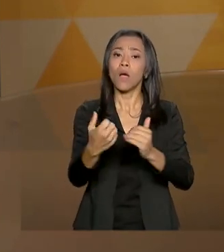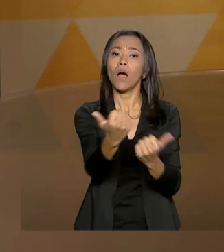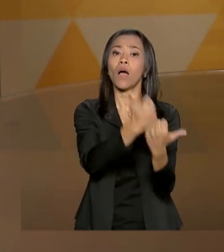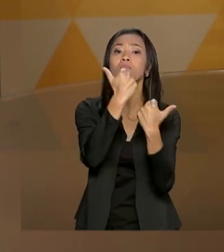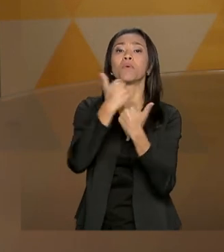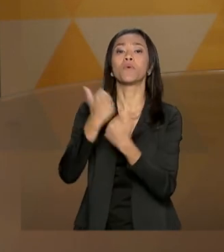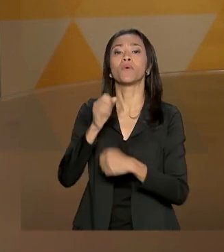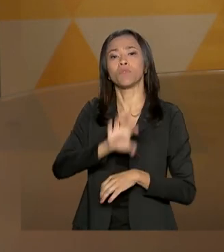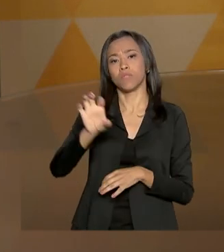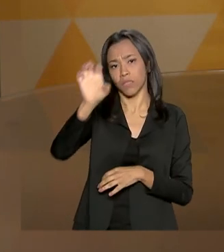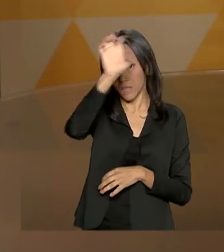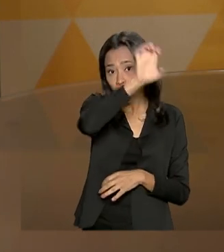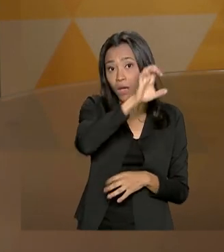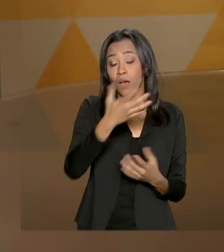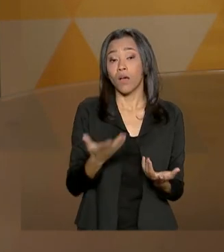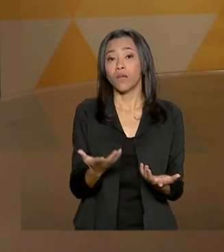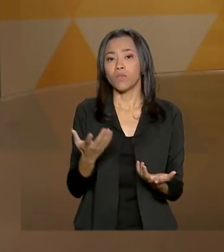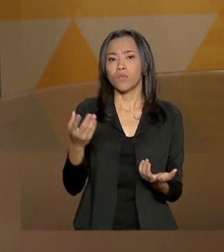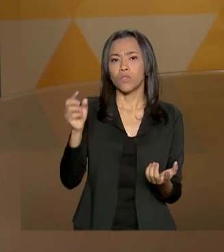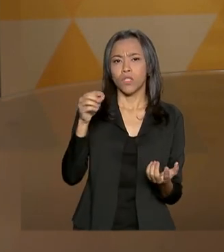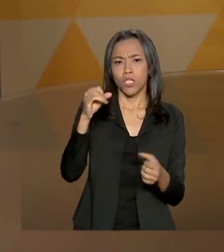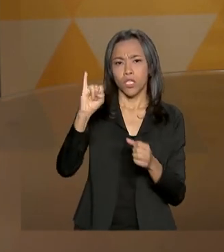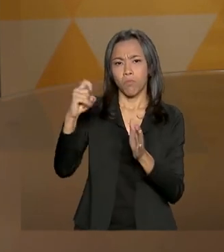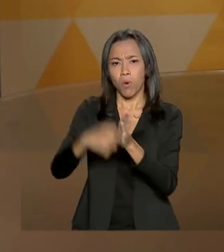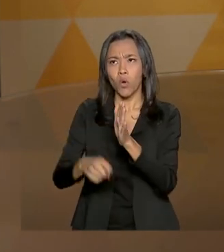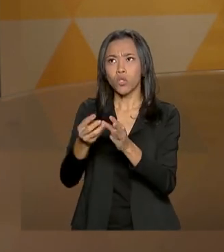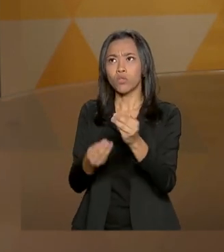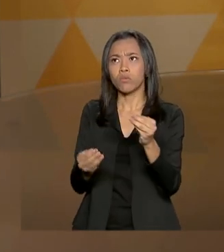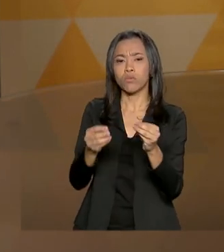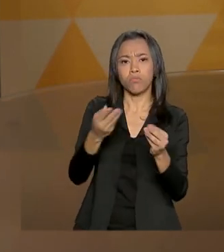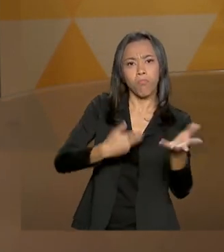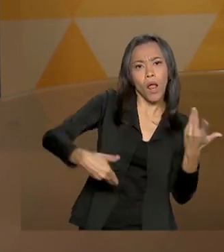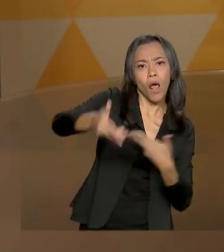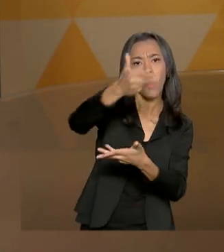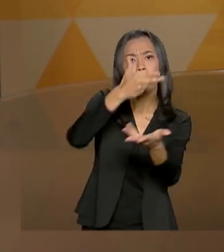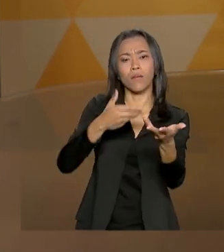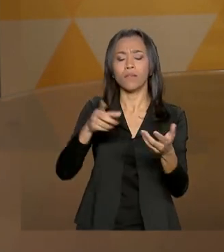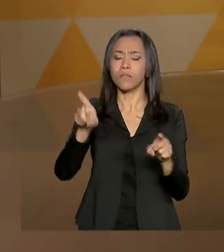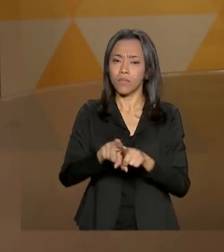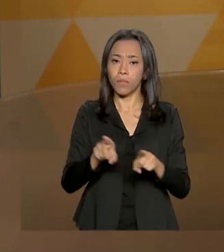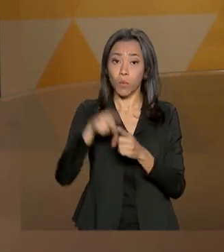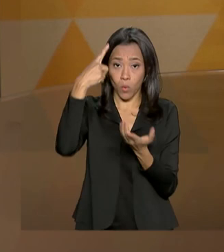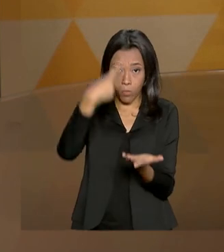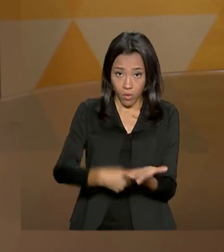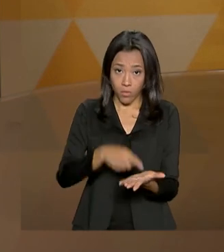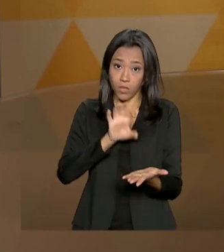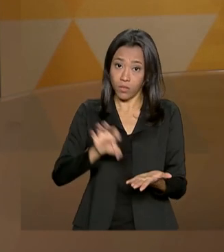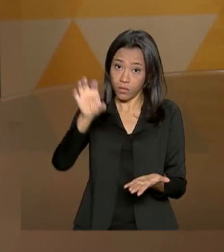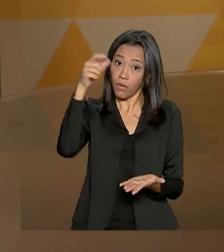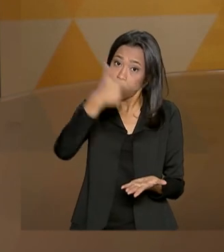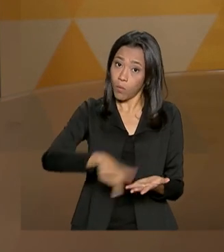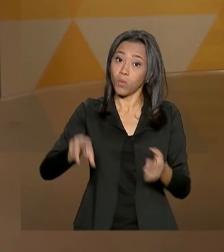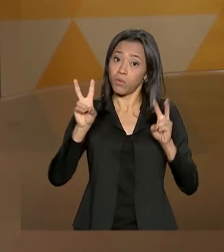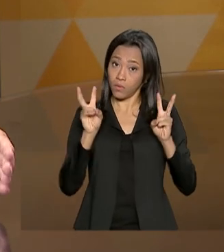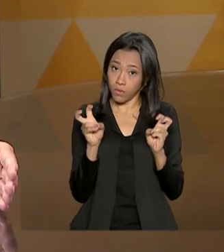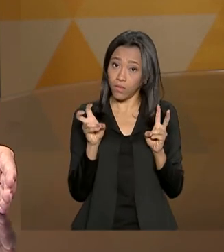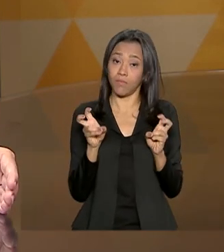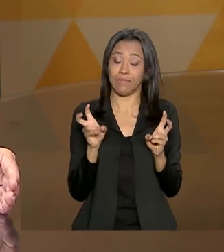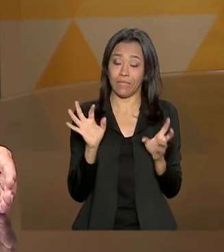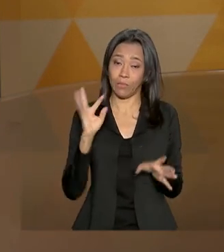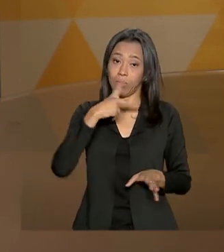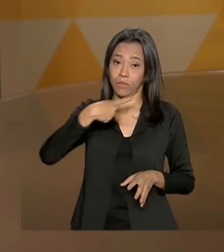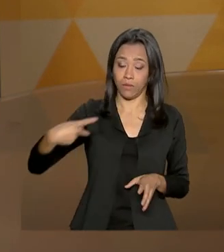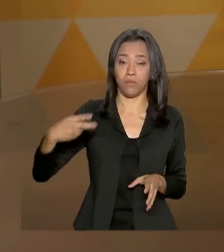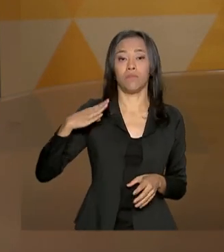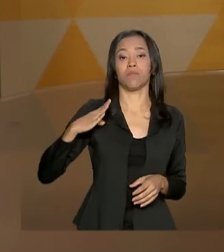Deslocamento de impostos. Essa interlocução com os Estados e a questão do Pacto Federativo é uma outra questão que o presidente